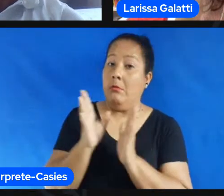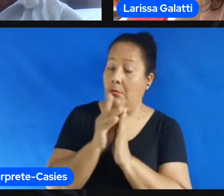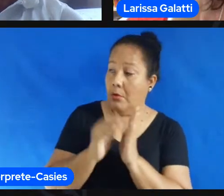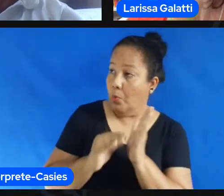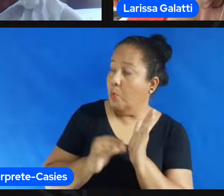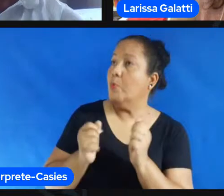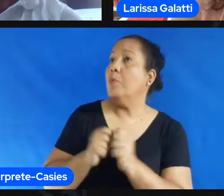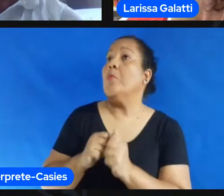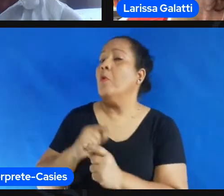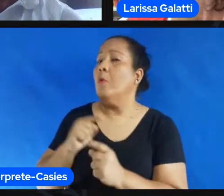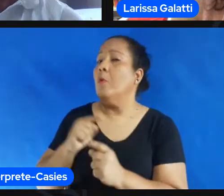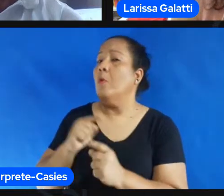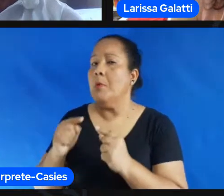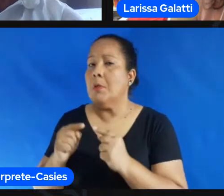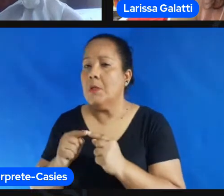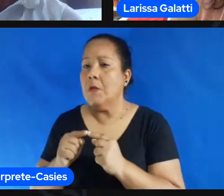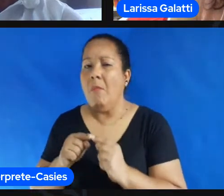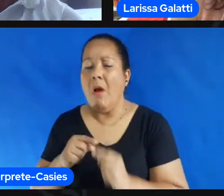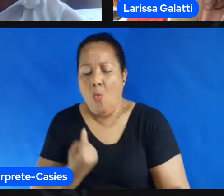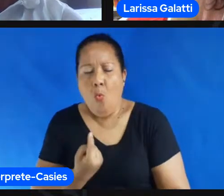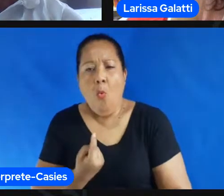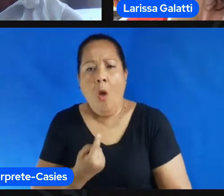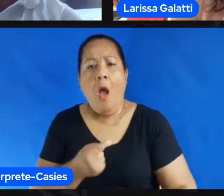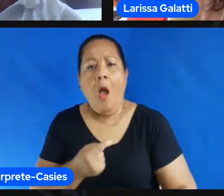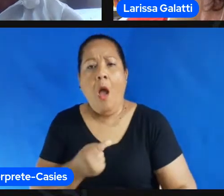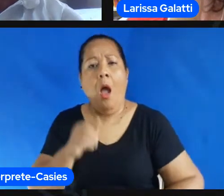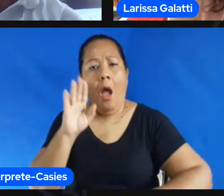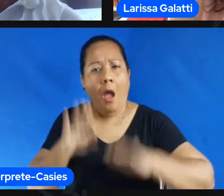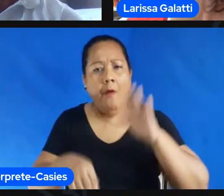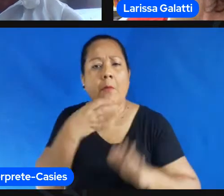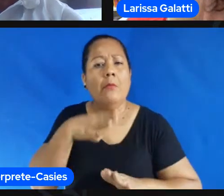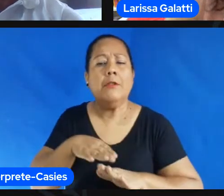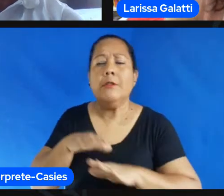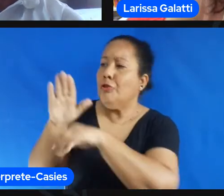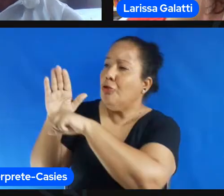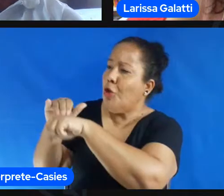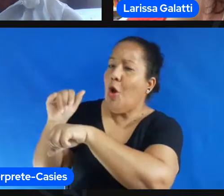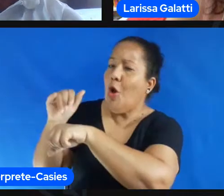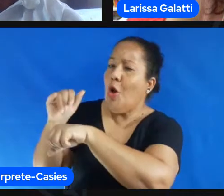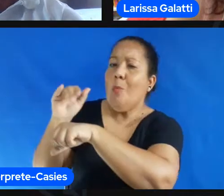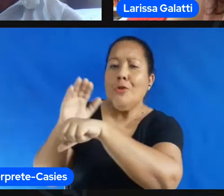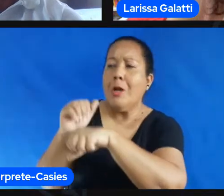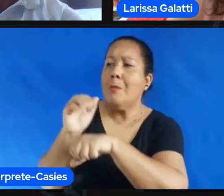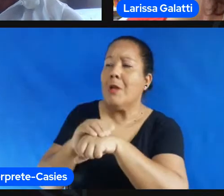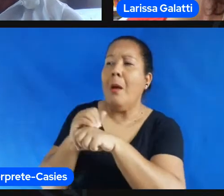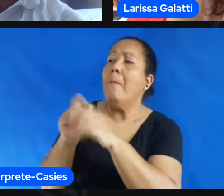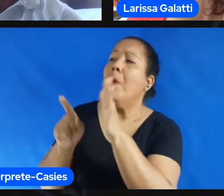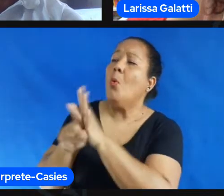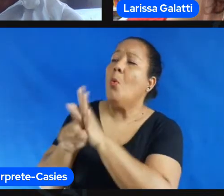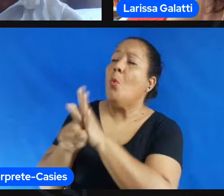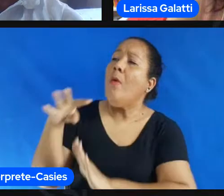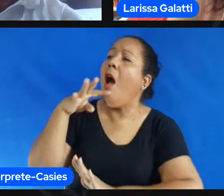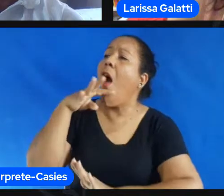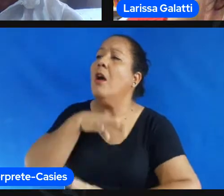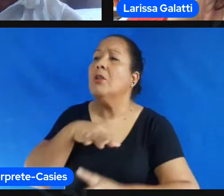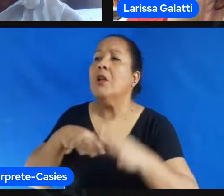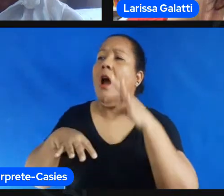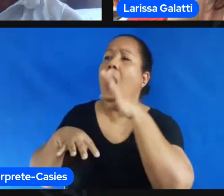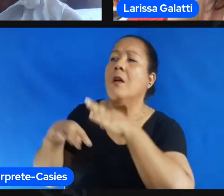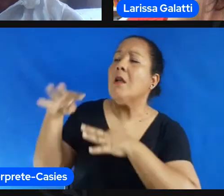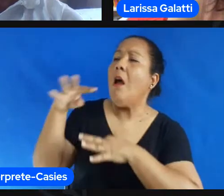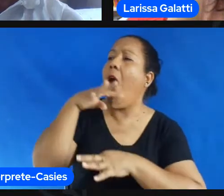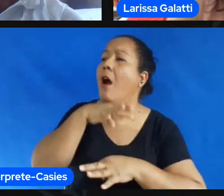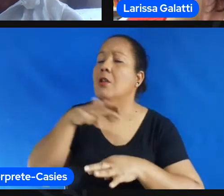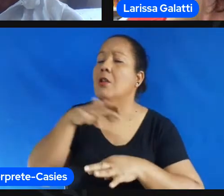qualquer coisa mas dentro disso a gente consegue fazer uma aula diferente vamos nos desafiar né aproveitar as oportunidades de planejamento